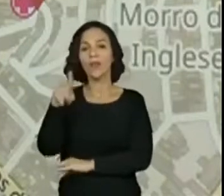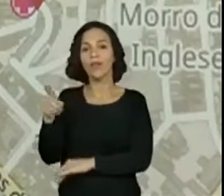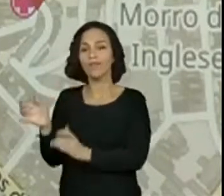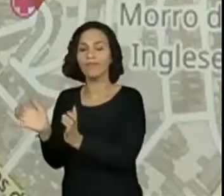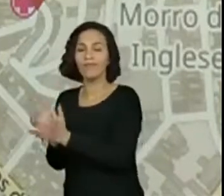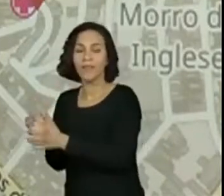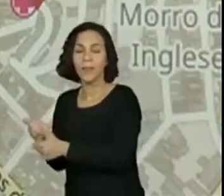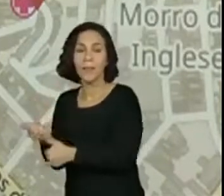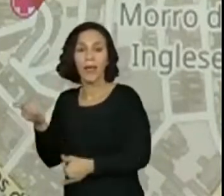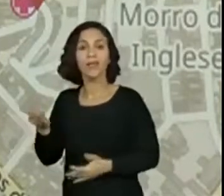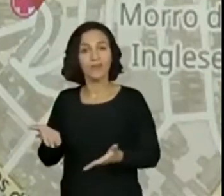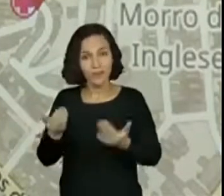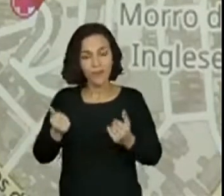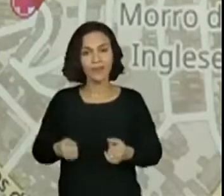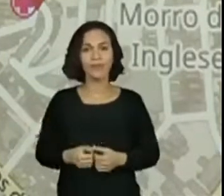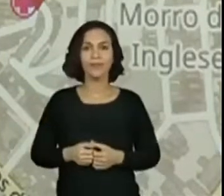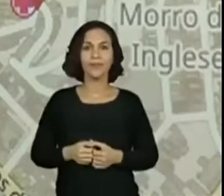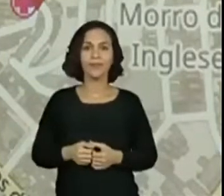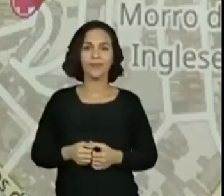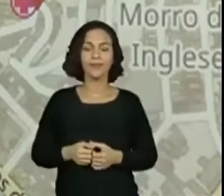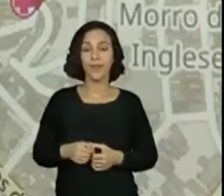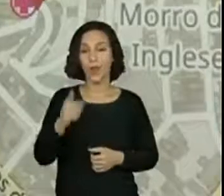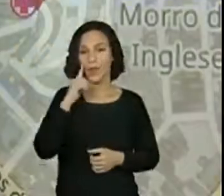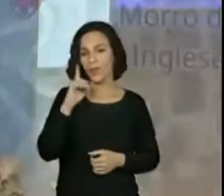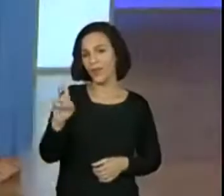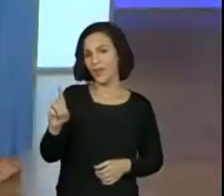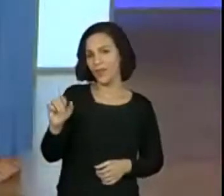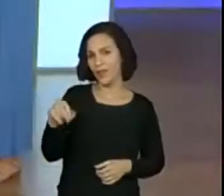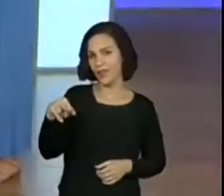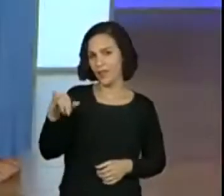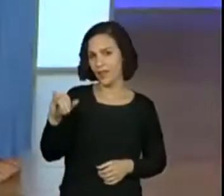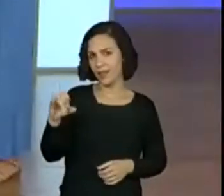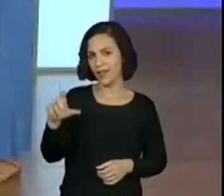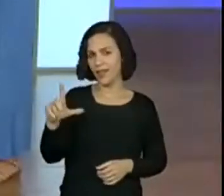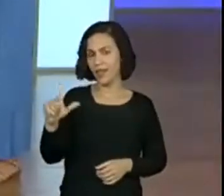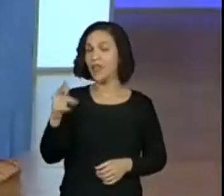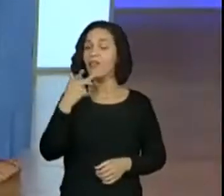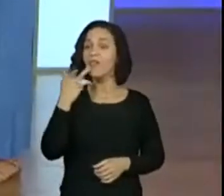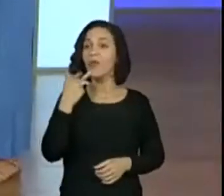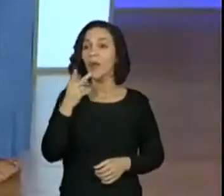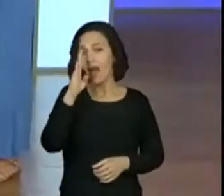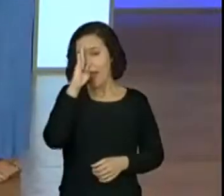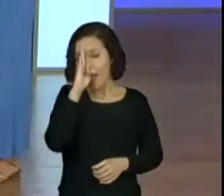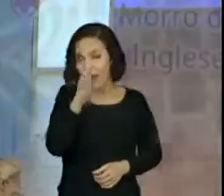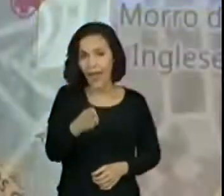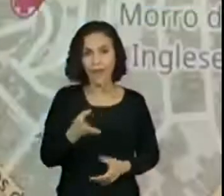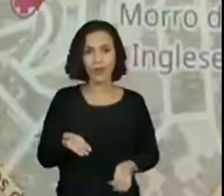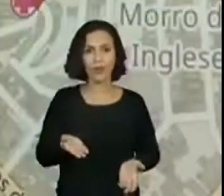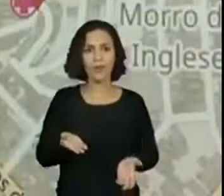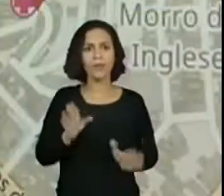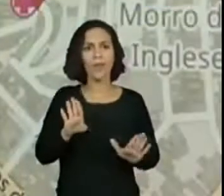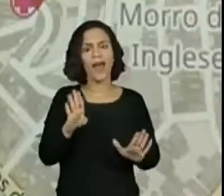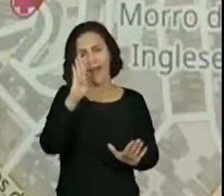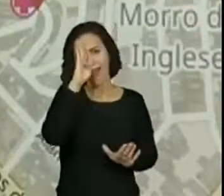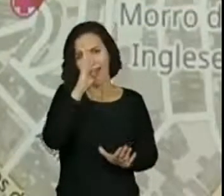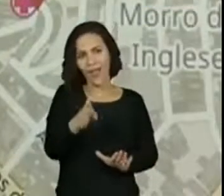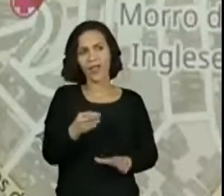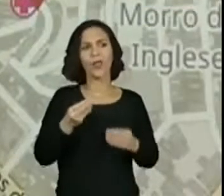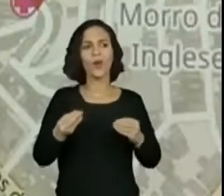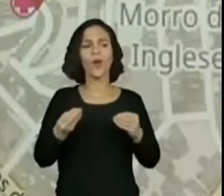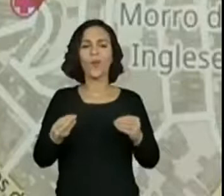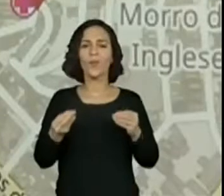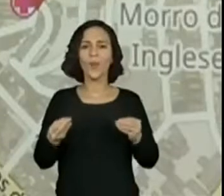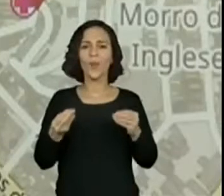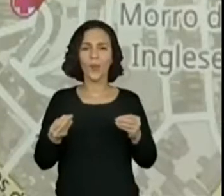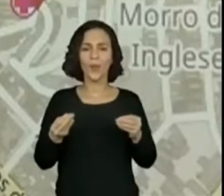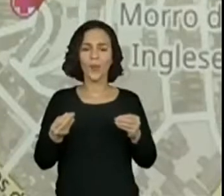E turma, vamos devagar? A Daniele falou para ir reto. Reto. Ir reto para onde, Daniele? Isso. Olha, eu vou